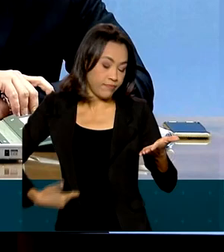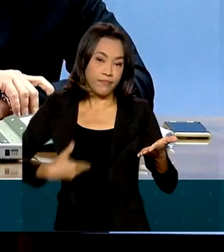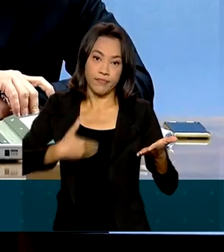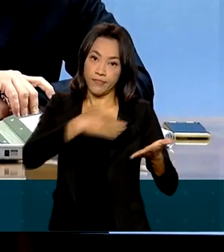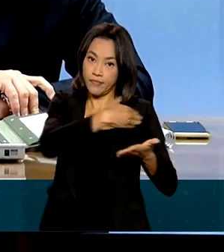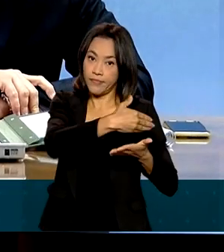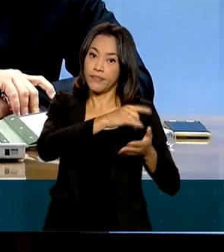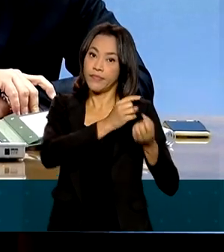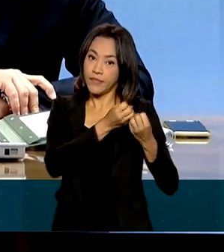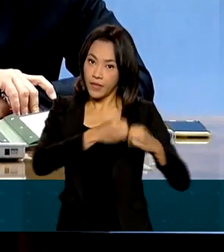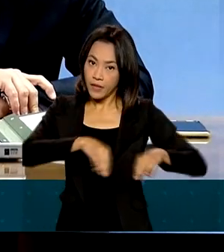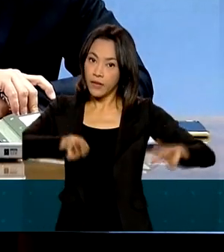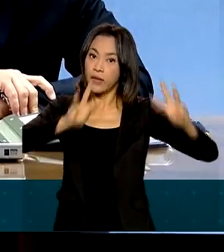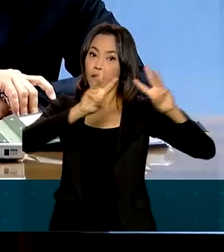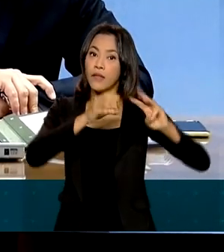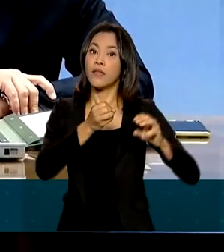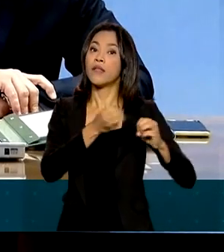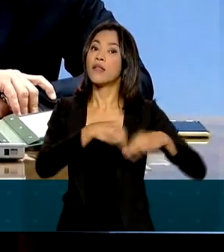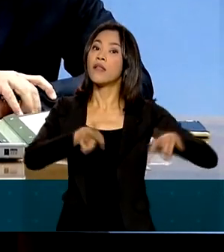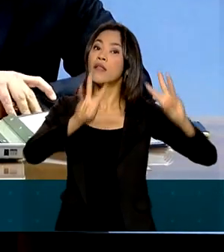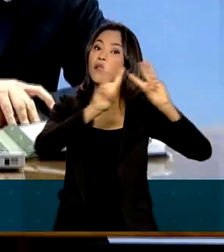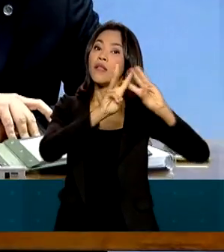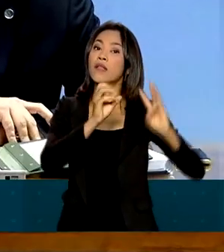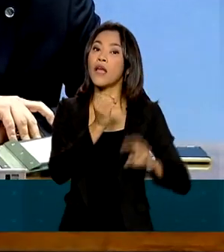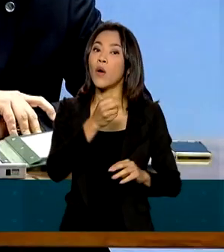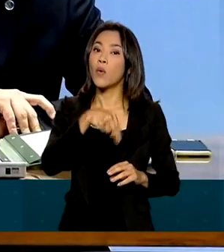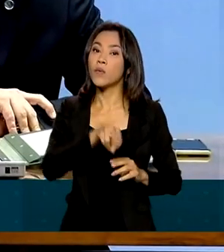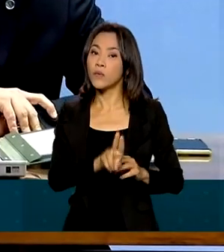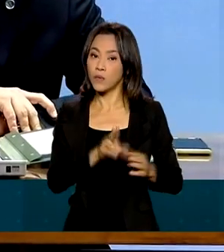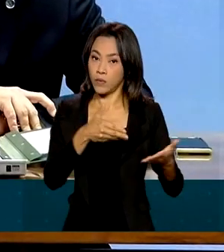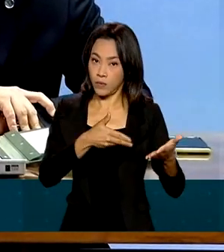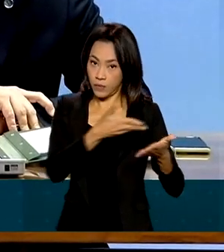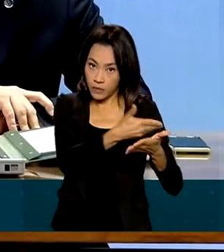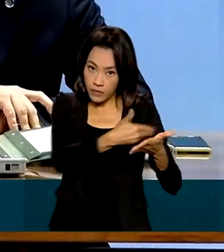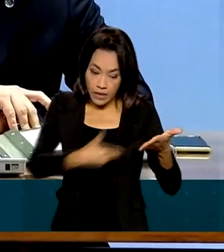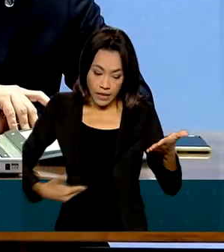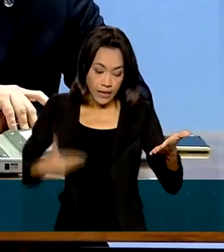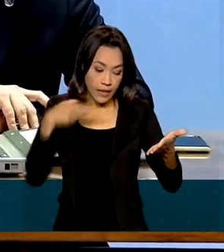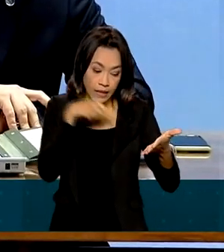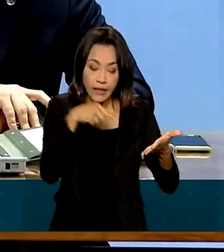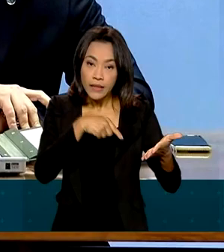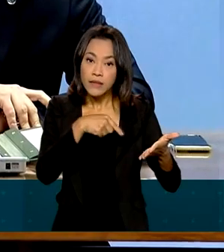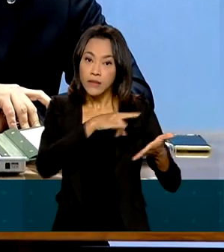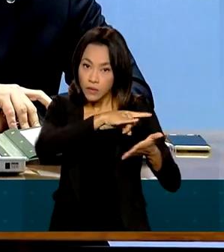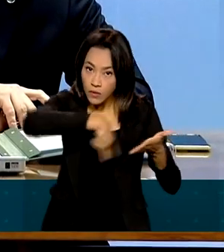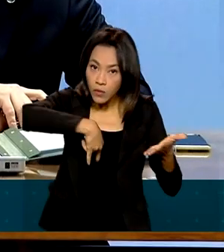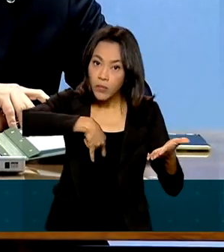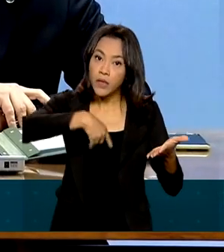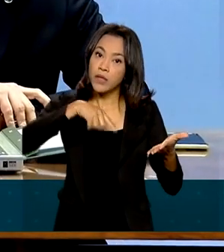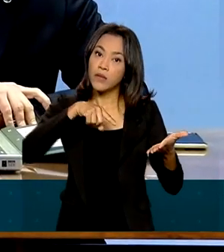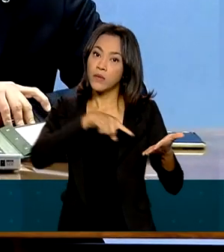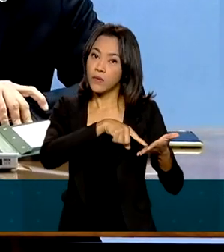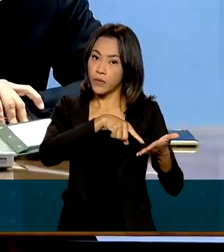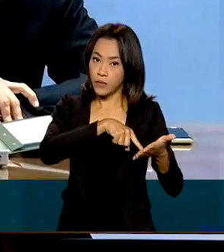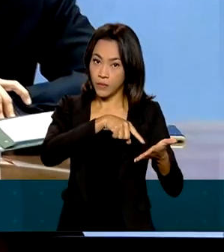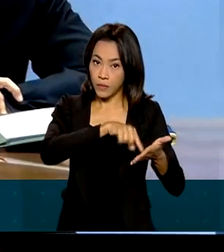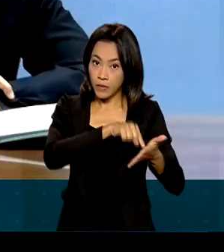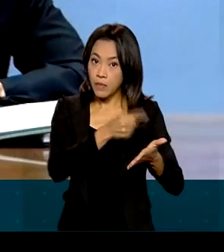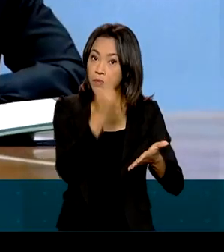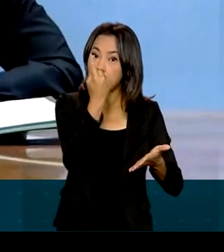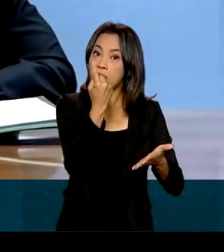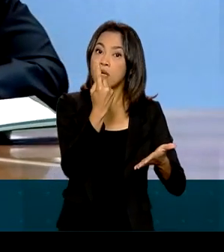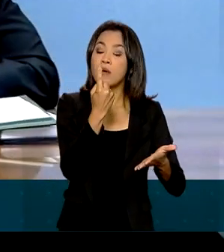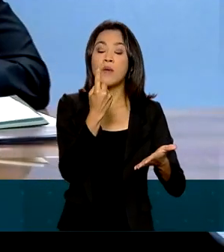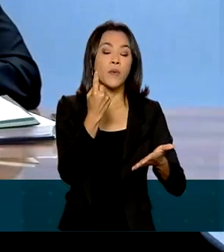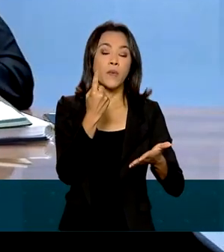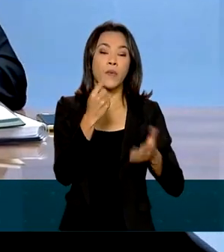lembrar que o preâmbulo da Carta das Nações Unidas, em seu primeiro parágrafo,